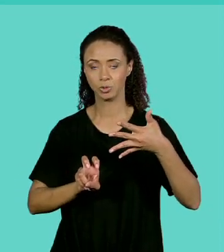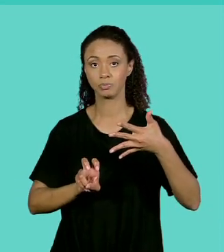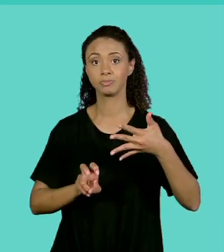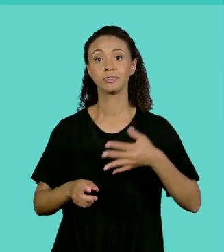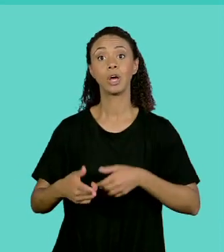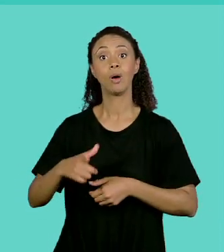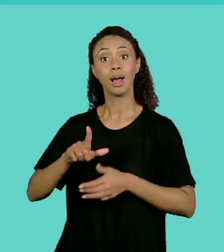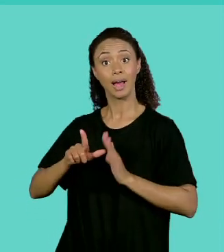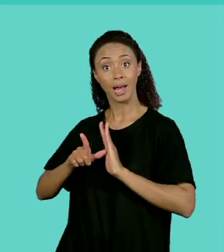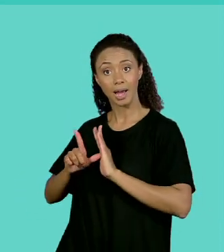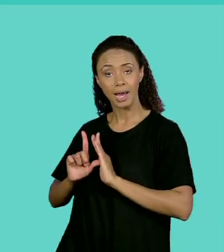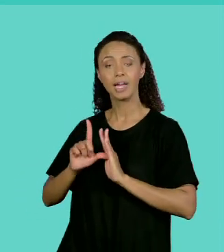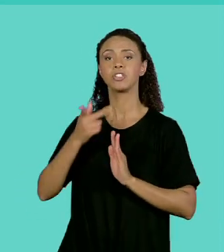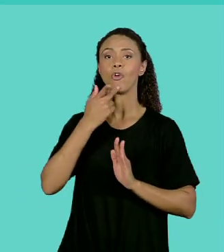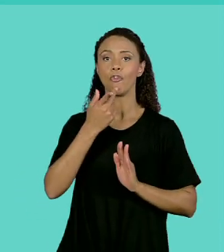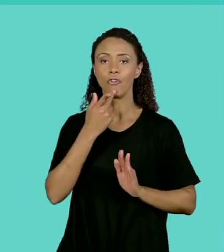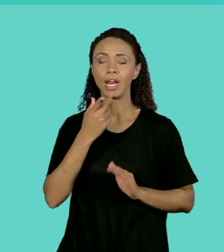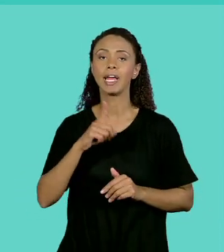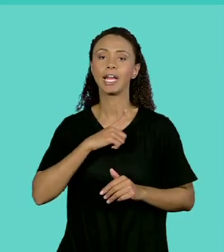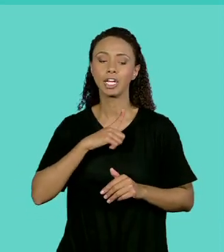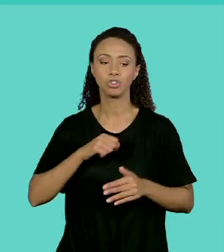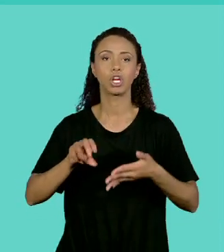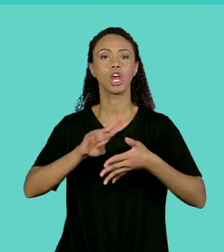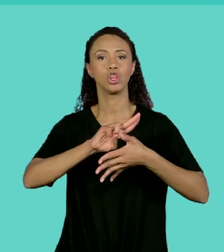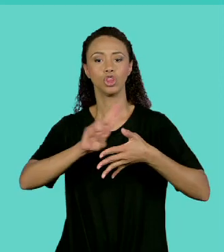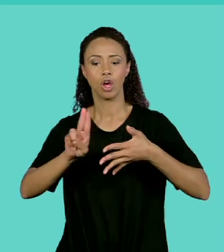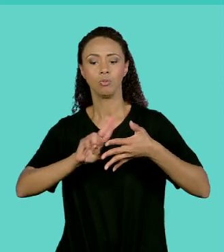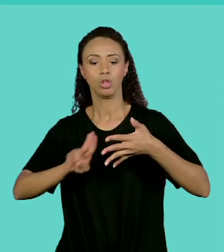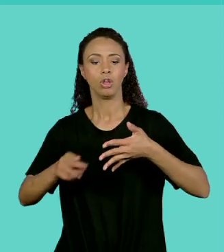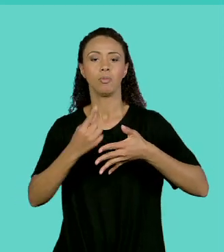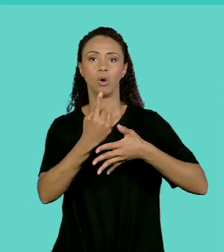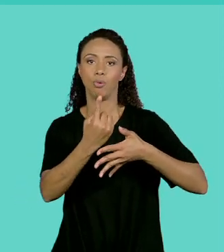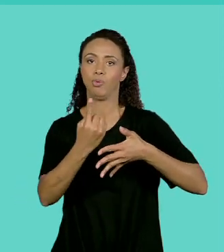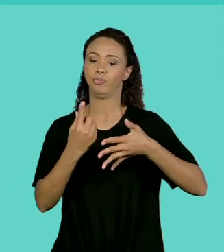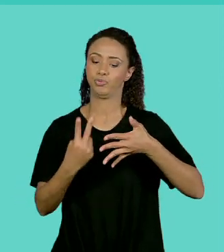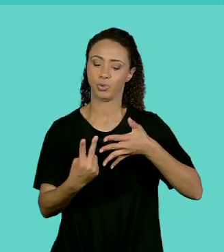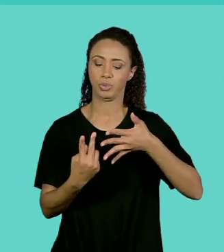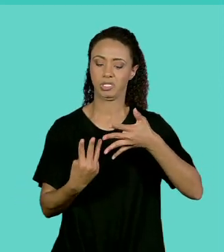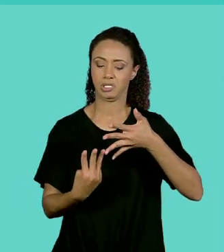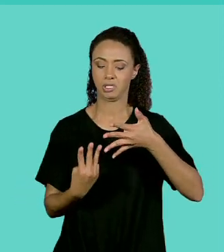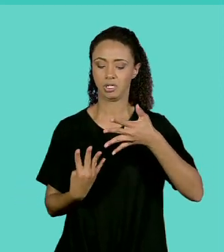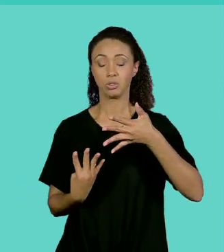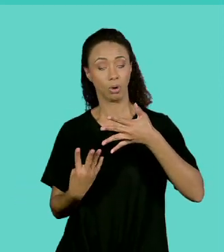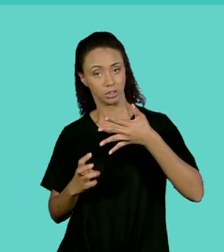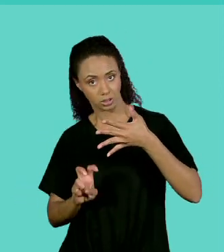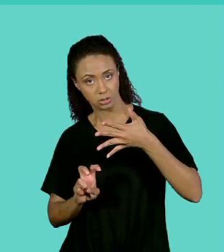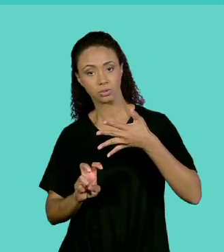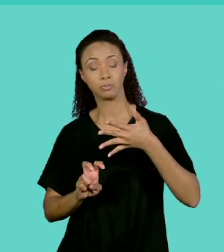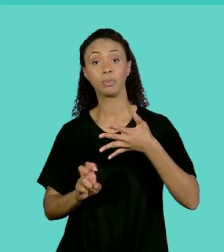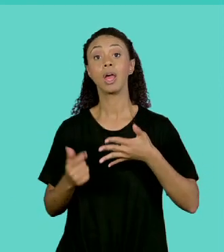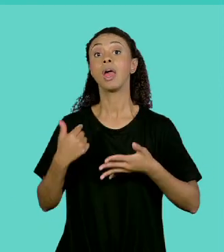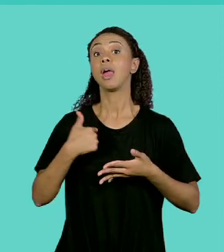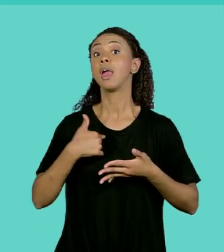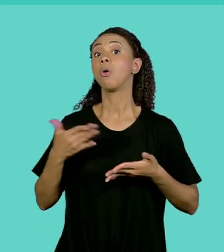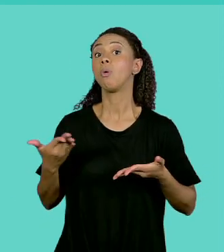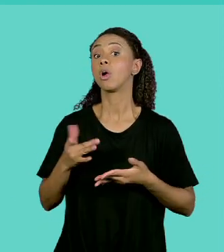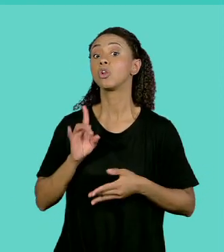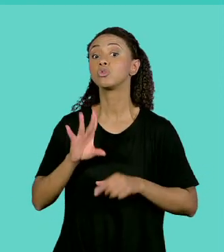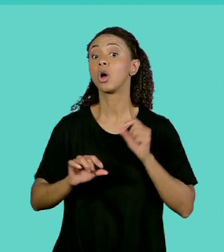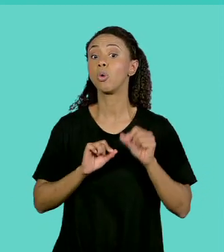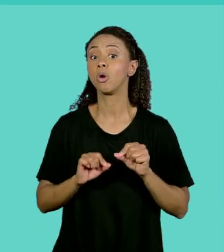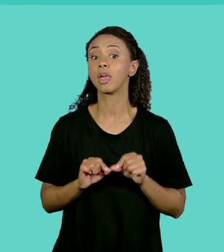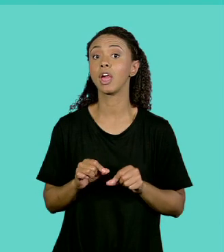cinco variáveis. Nome 1, nome 2, nome 3, nome 4, nome 5. Aqui eu vou declarar apenas a variável vet. E é uma